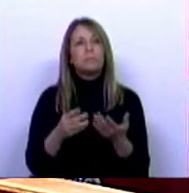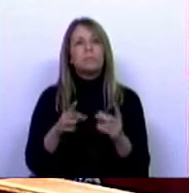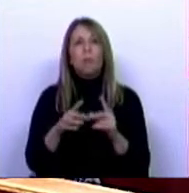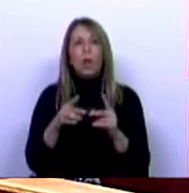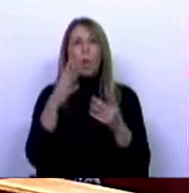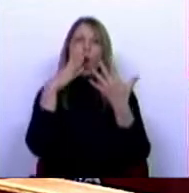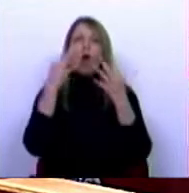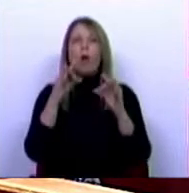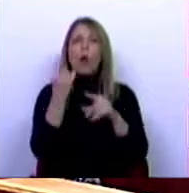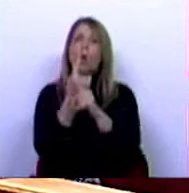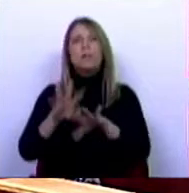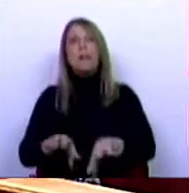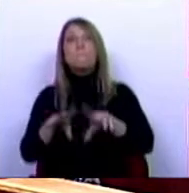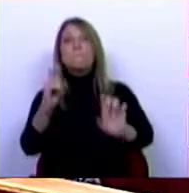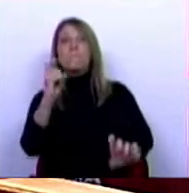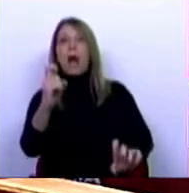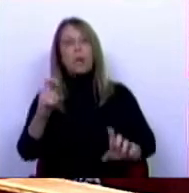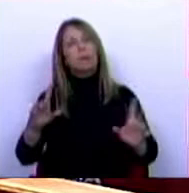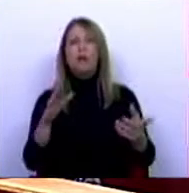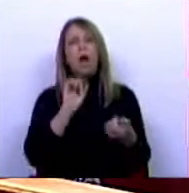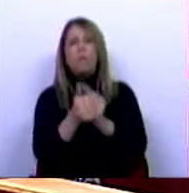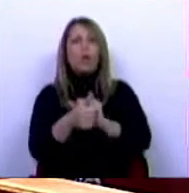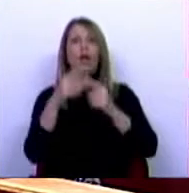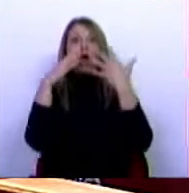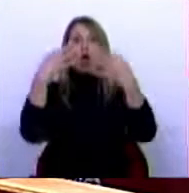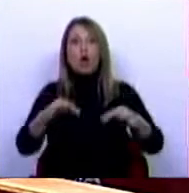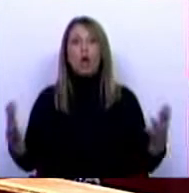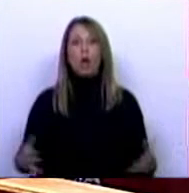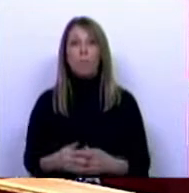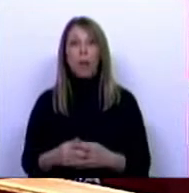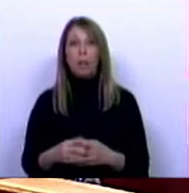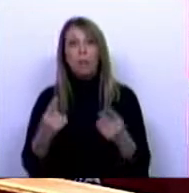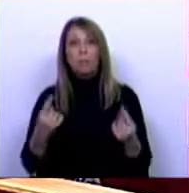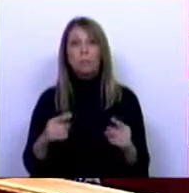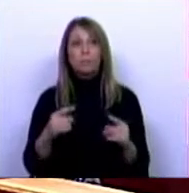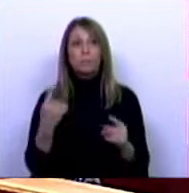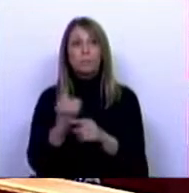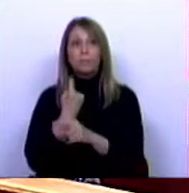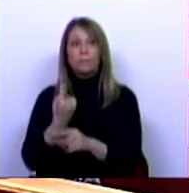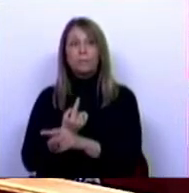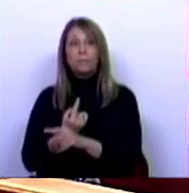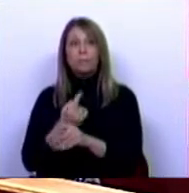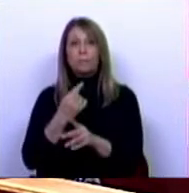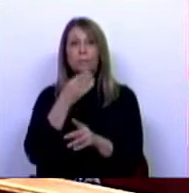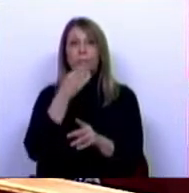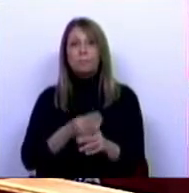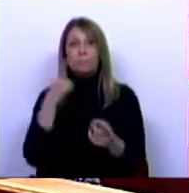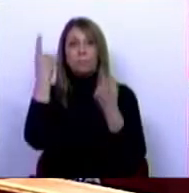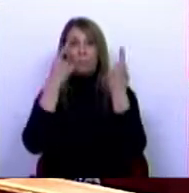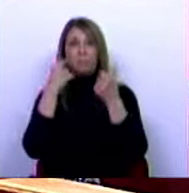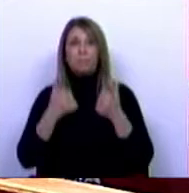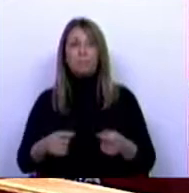do mal, em berços de verdades alternativas, legitimados em emoções e racionais exaltadas. E